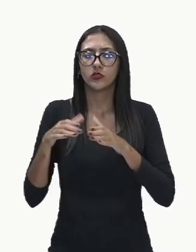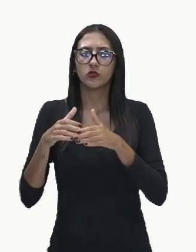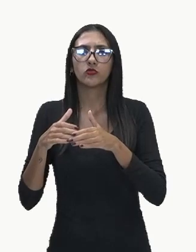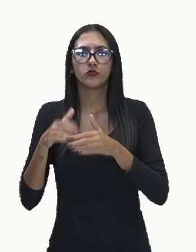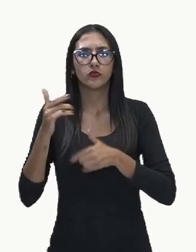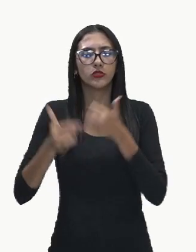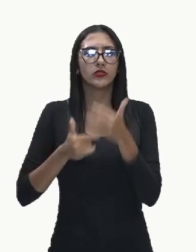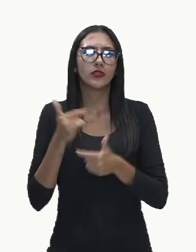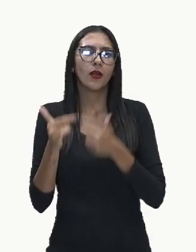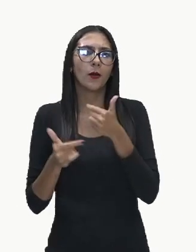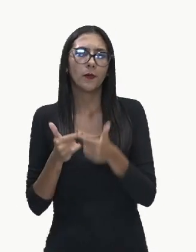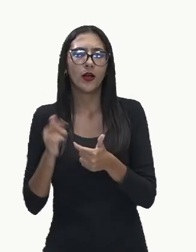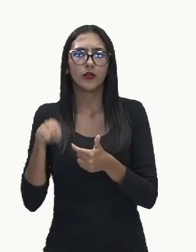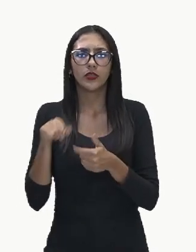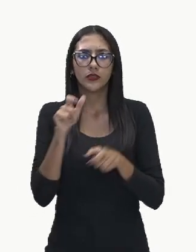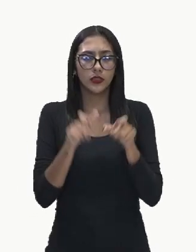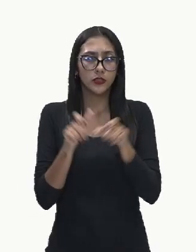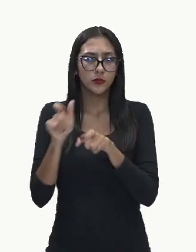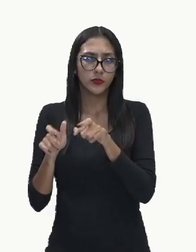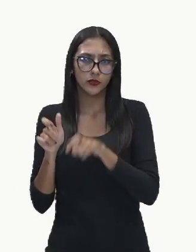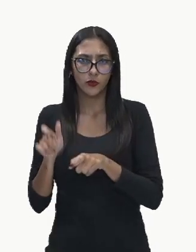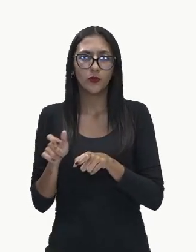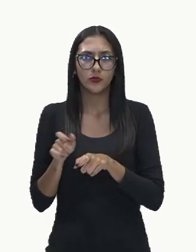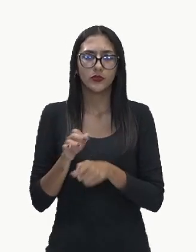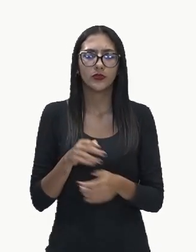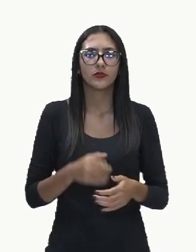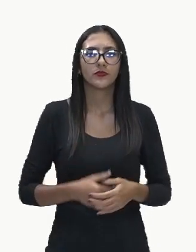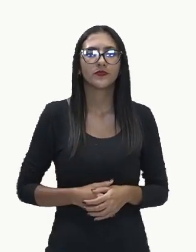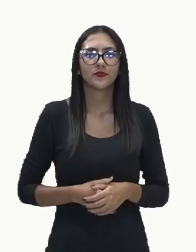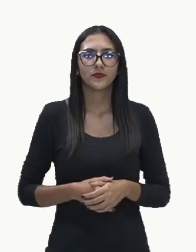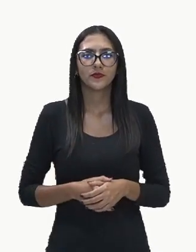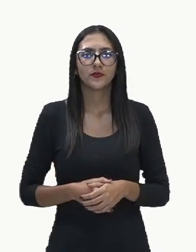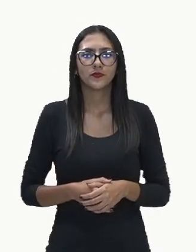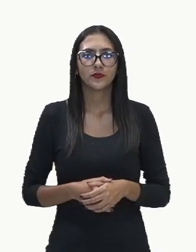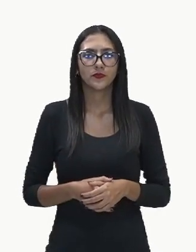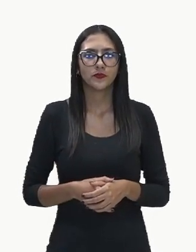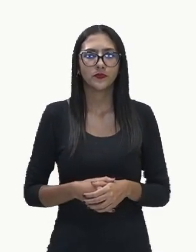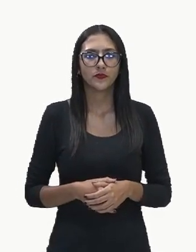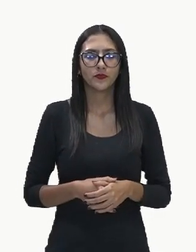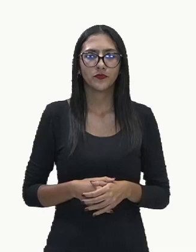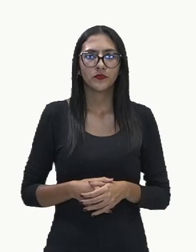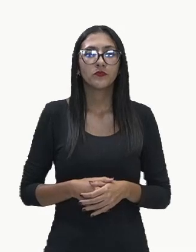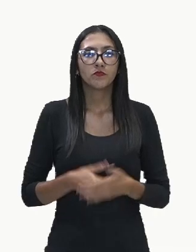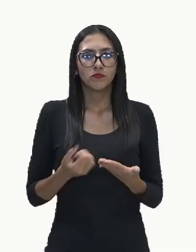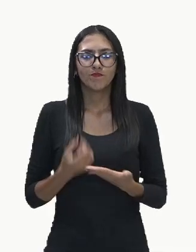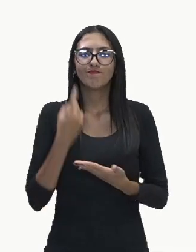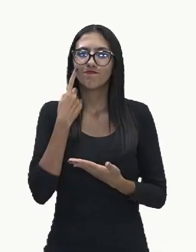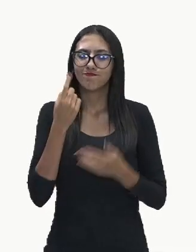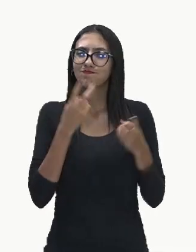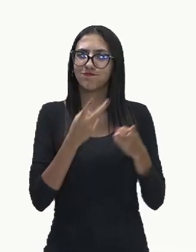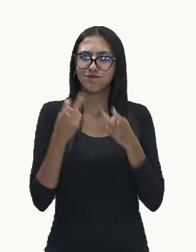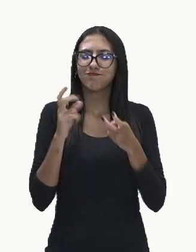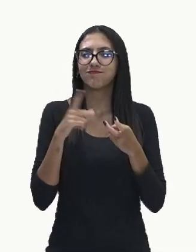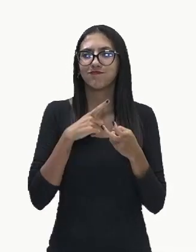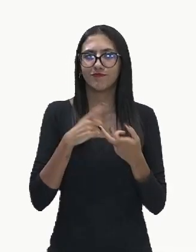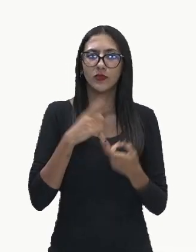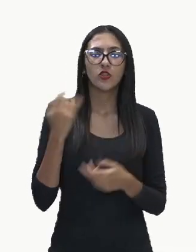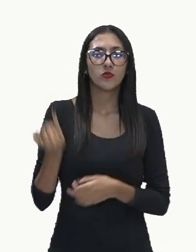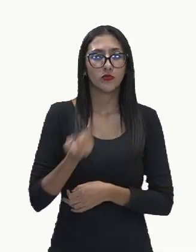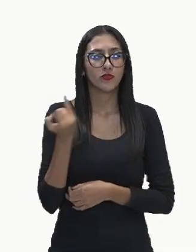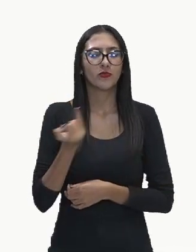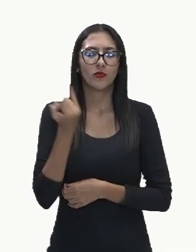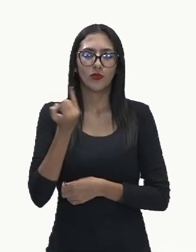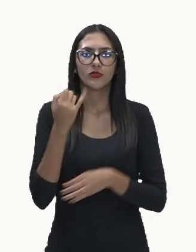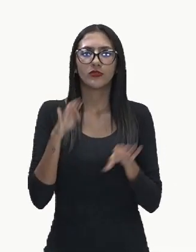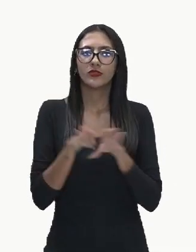de catadores de lixo ali então vejam só é um papel importantíssimo